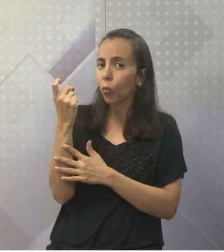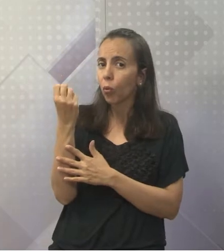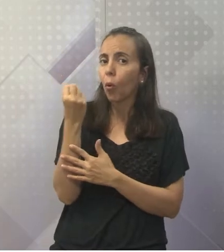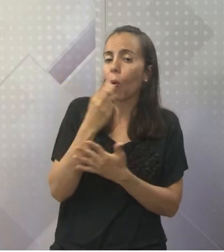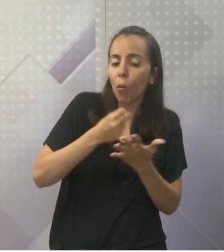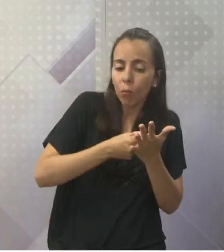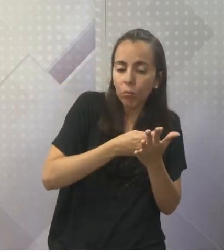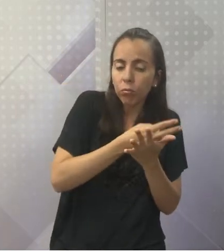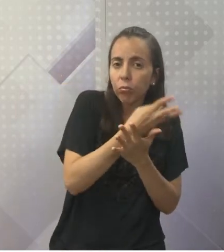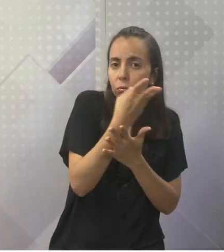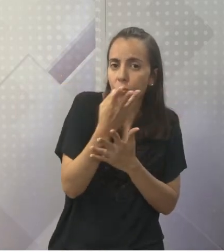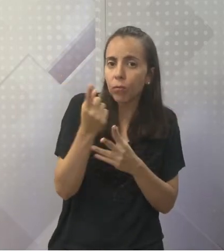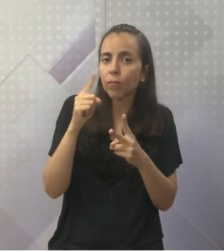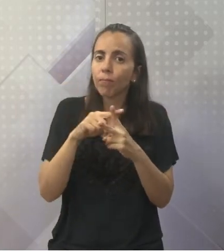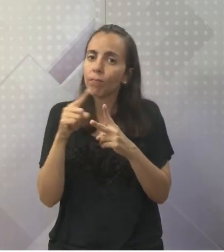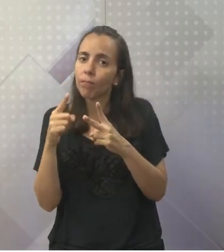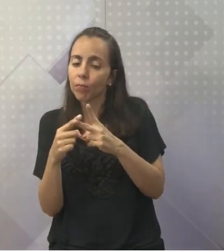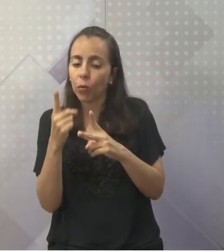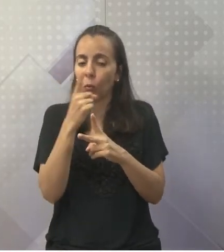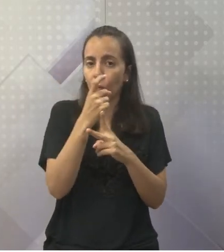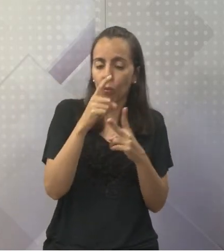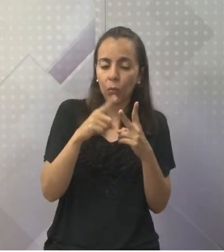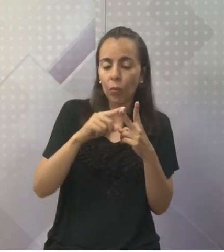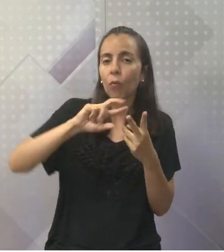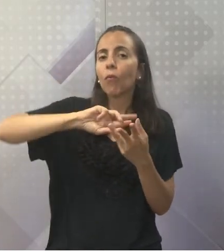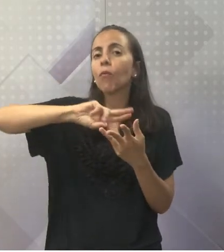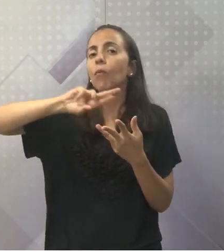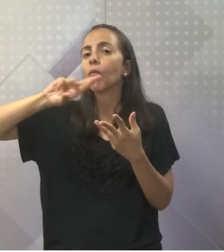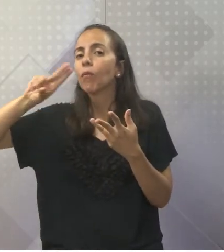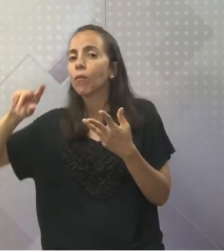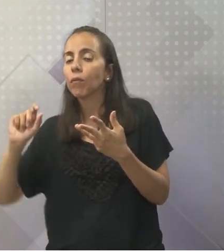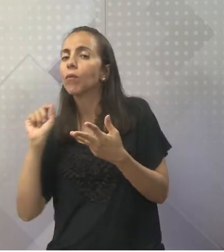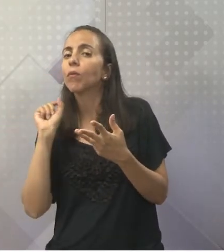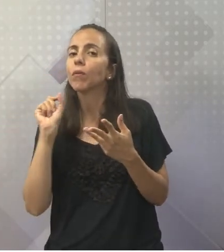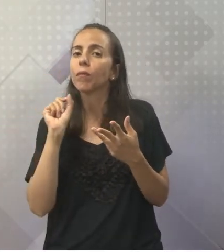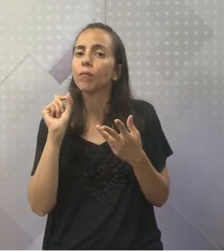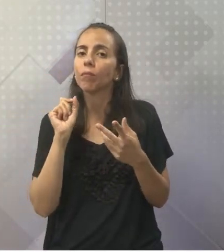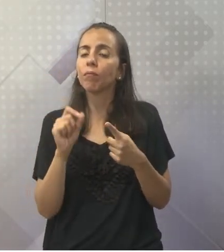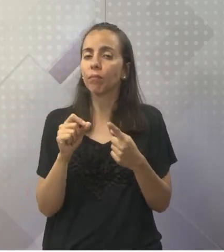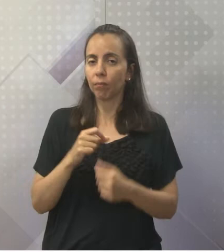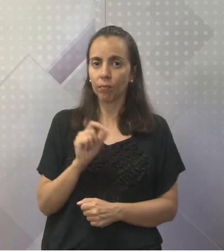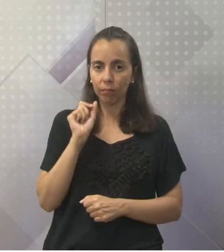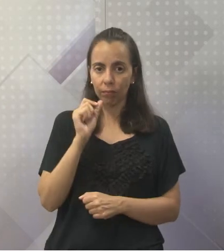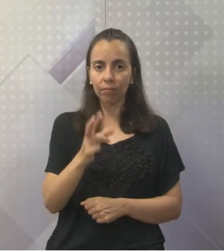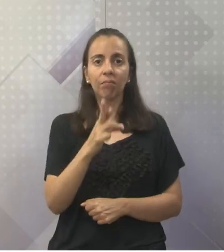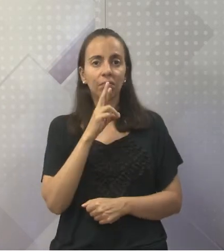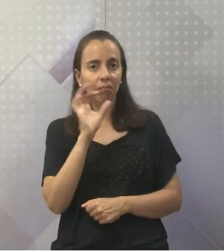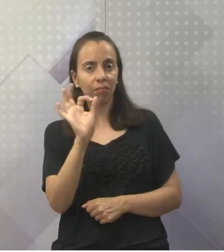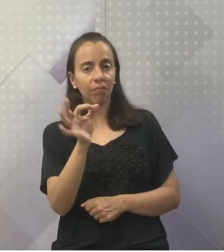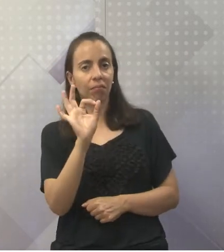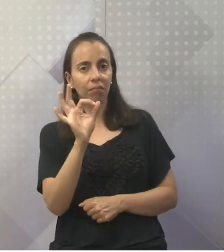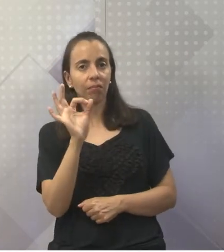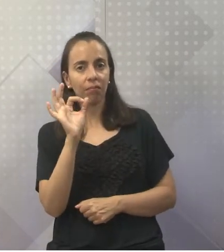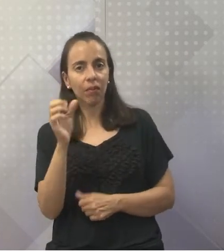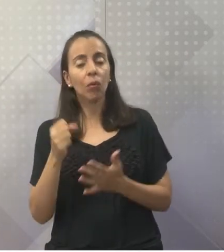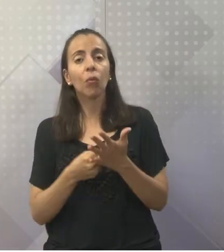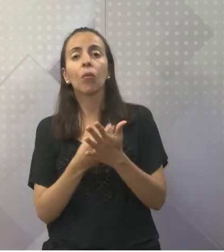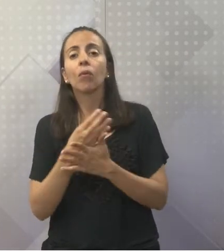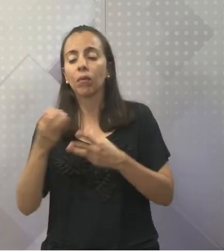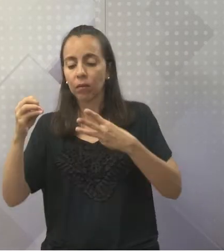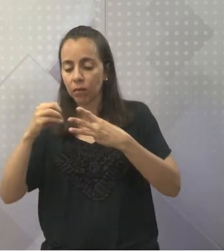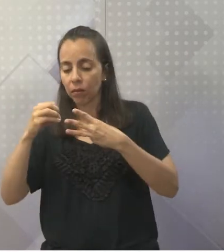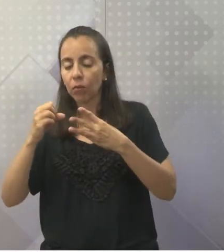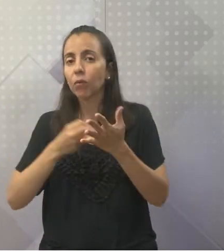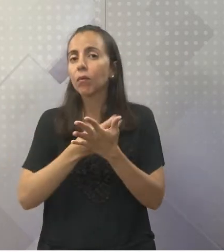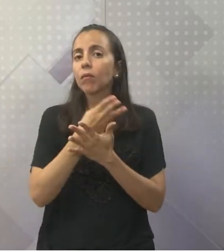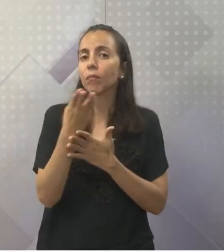pluricelulares? Pensou? Muito bem. Respondeu bem. Quanto ao número de células, os